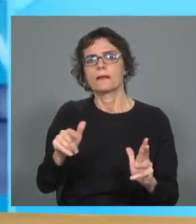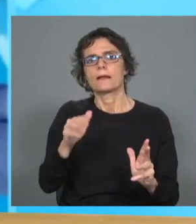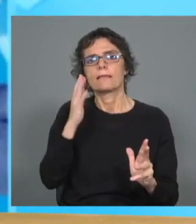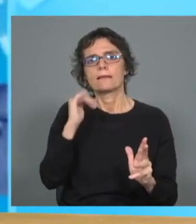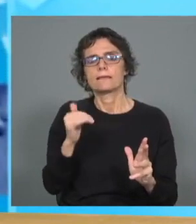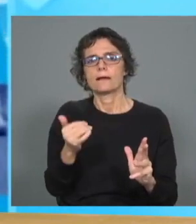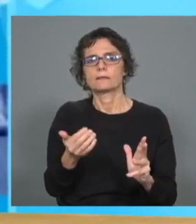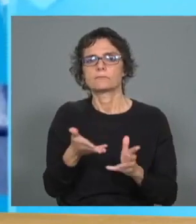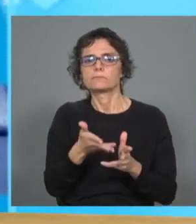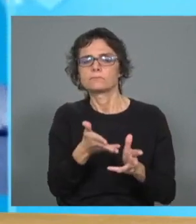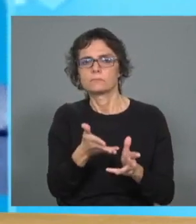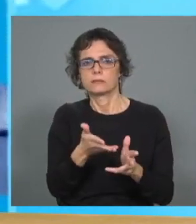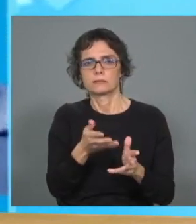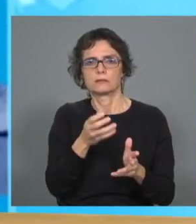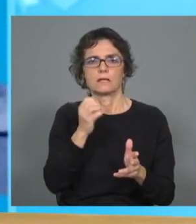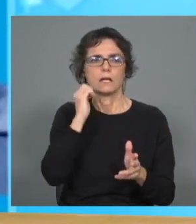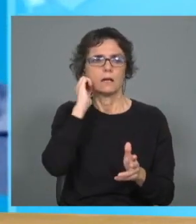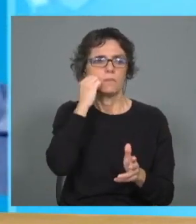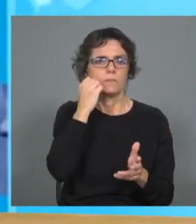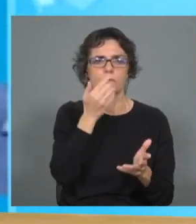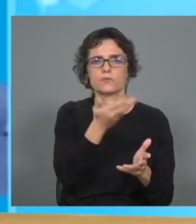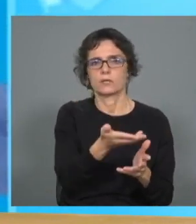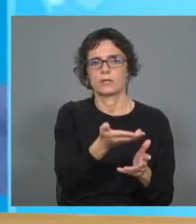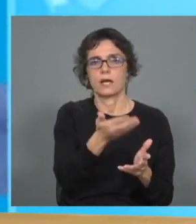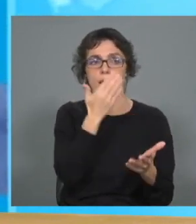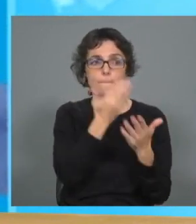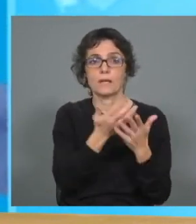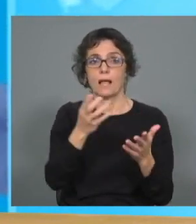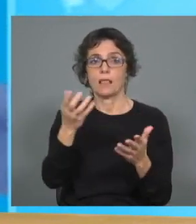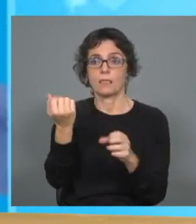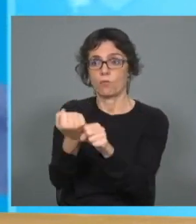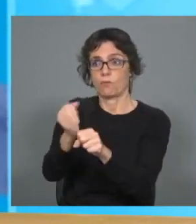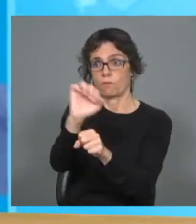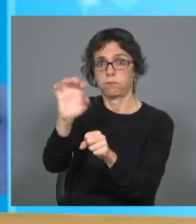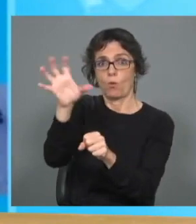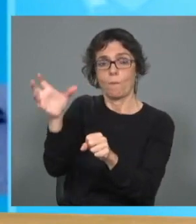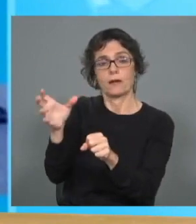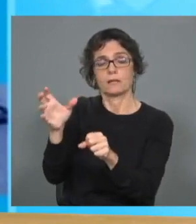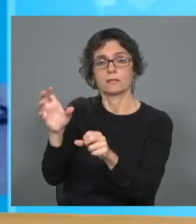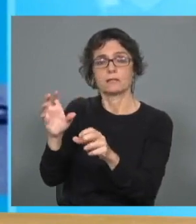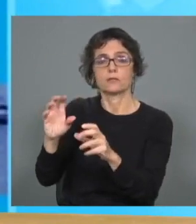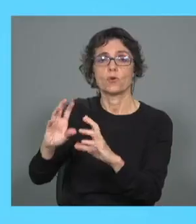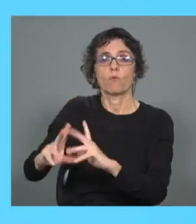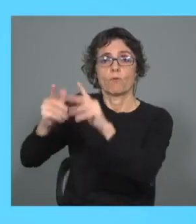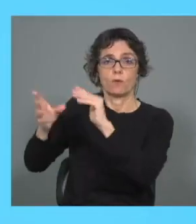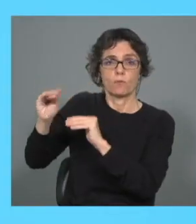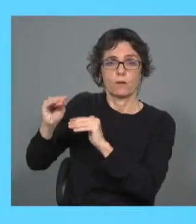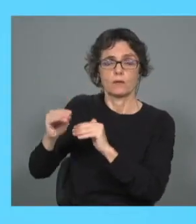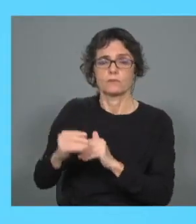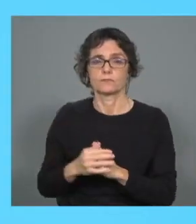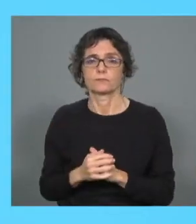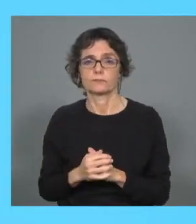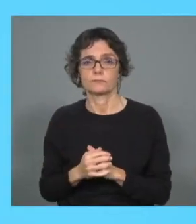desenvolvimento pelas perdas e pelos danos que os fenómenos climáticos extremos têm nestes países. E